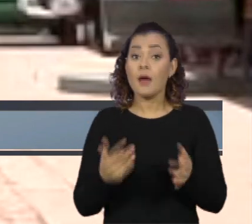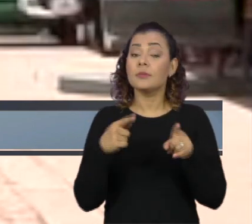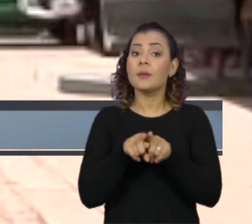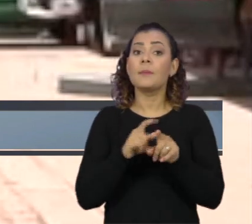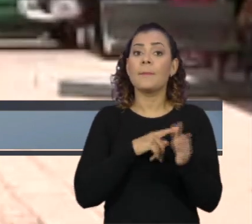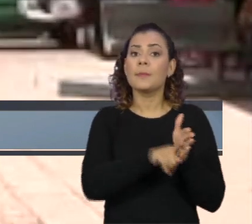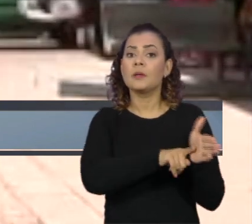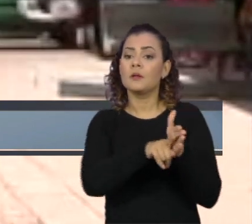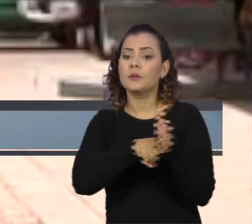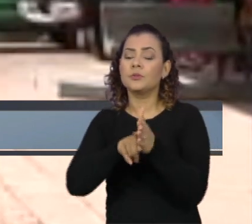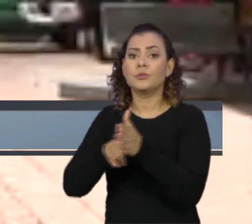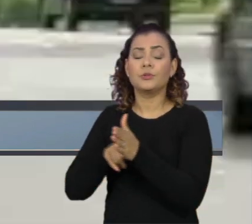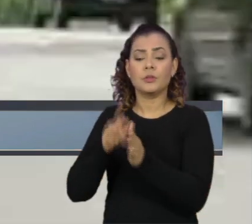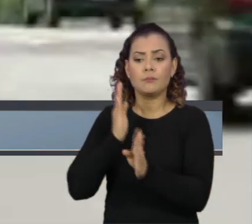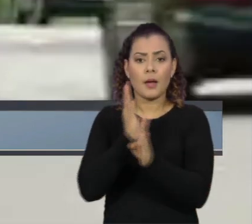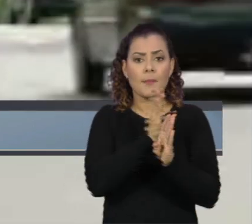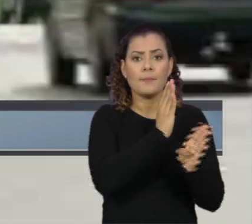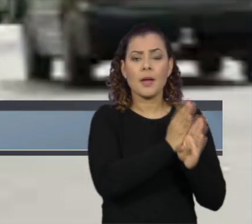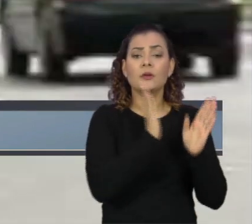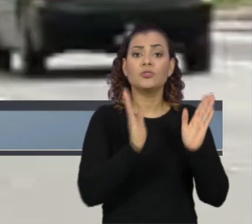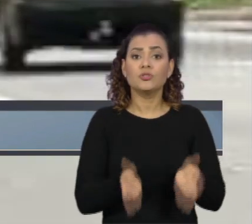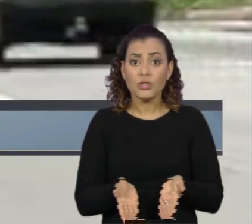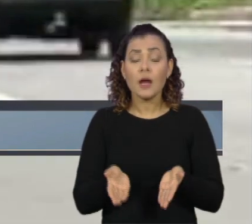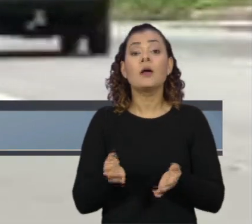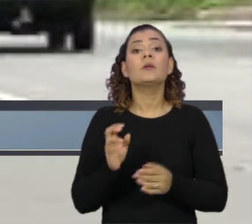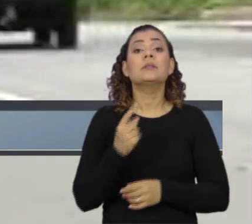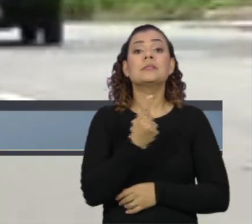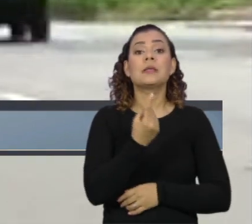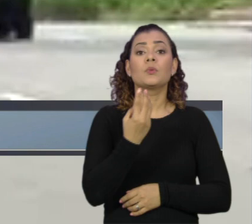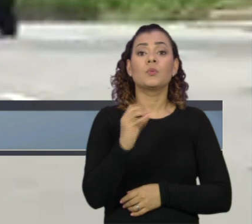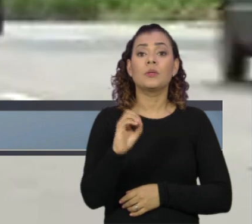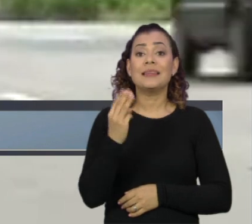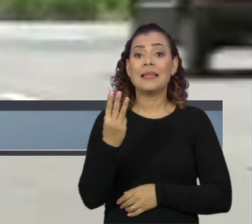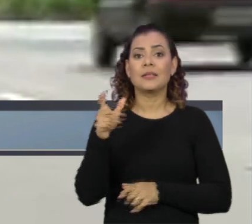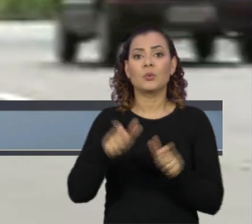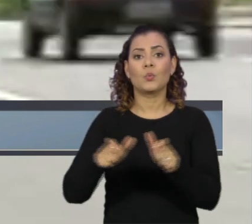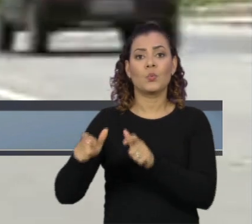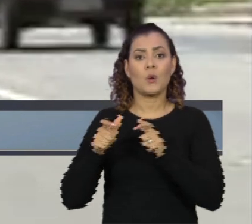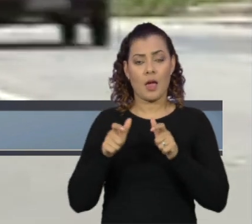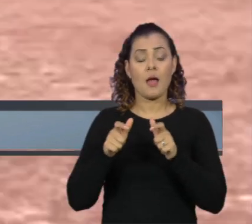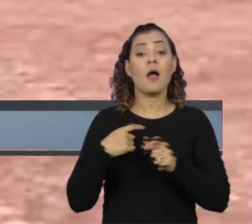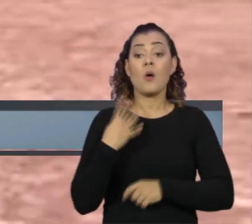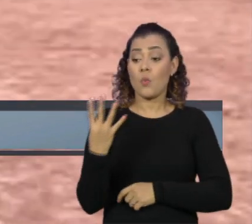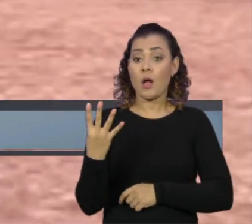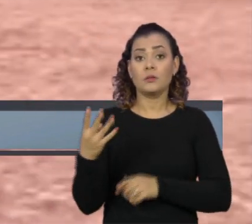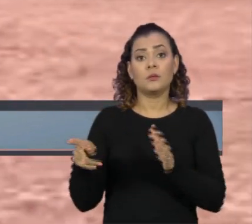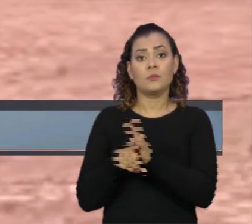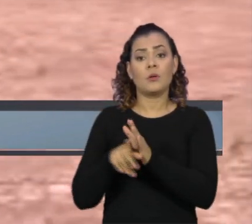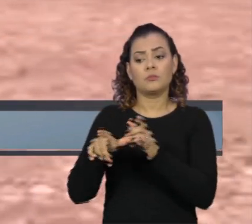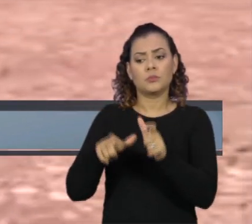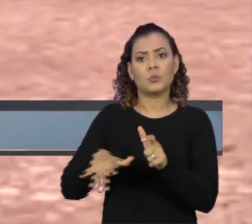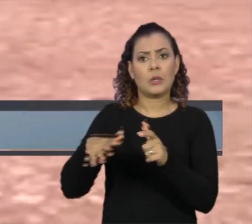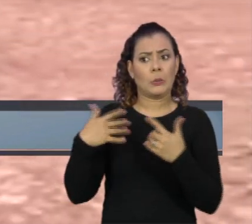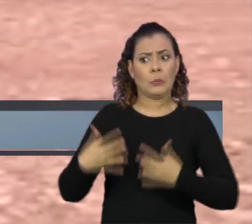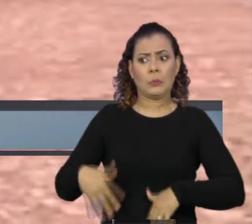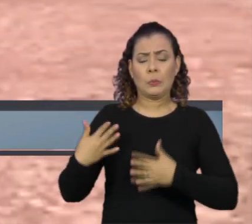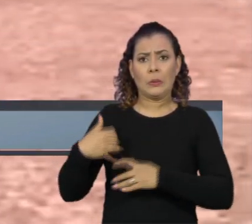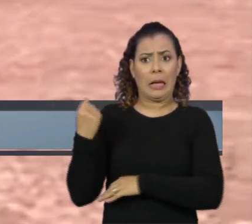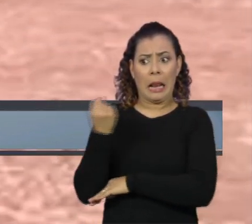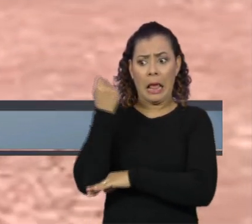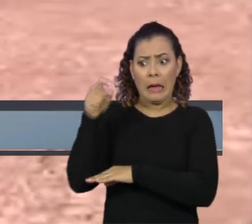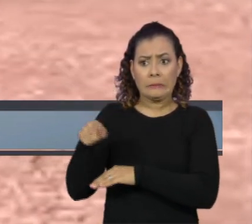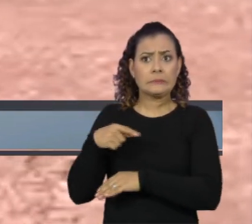com a pesquisa, foram identificados no Estado 103 locais, 4 deles considerados críticos.